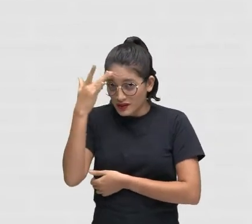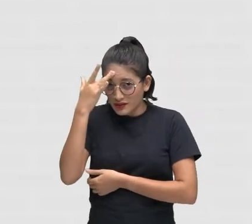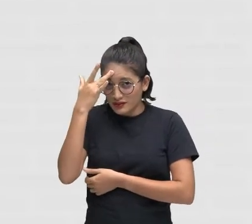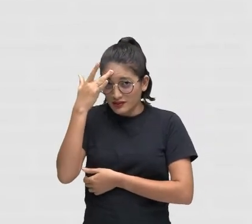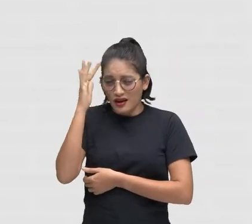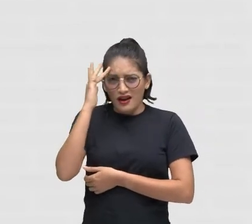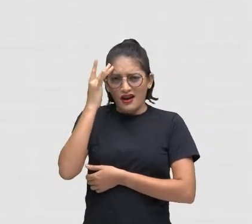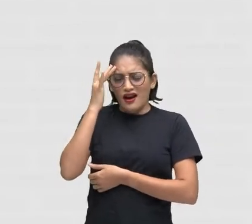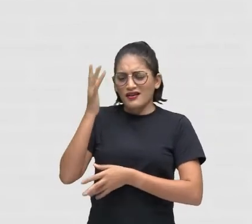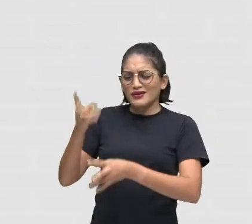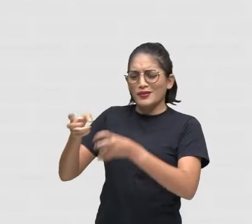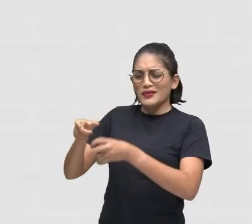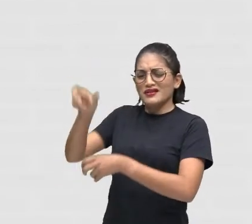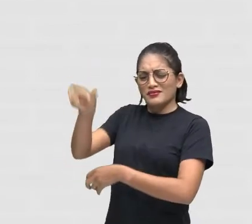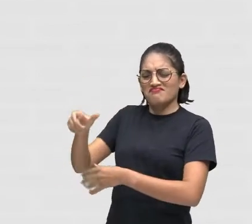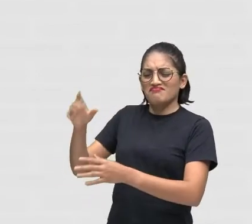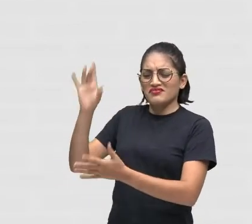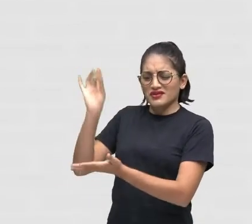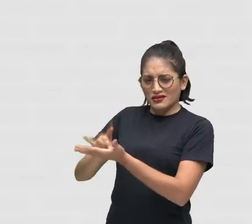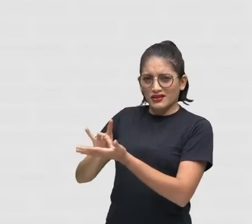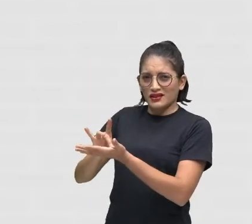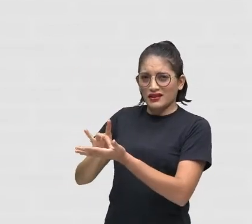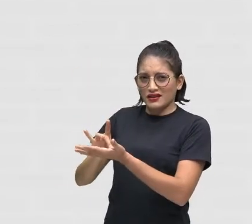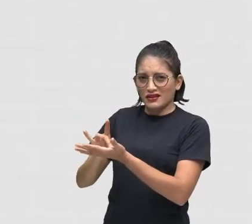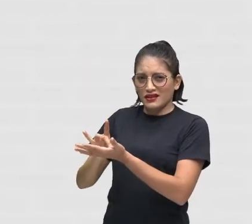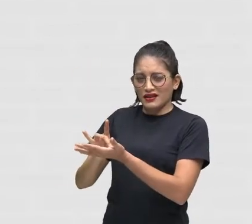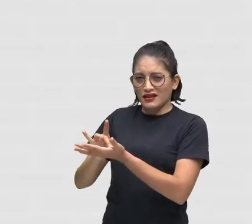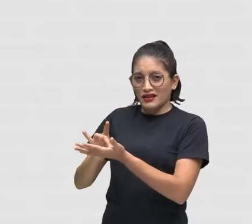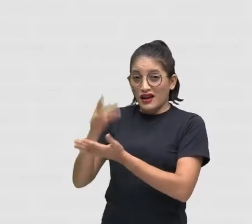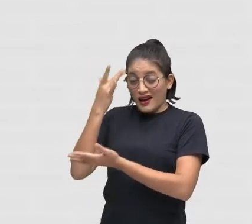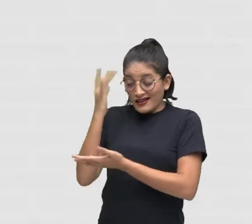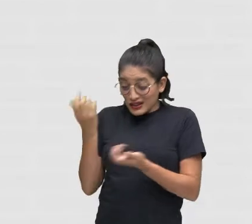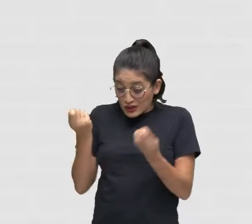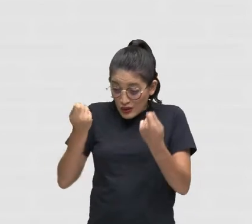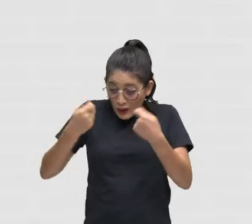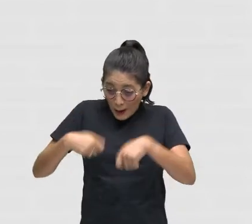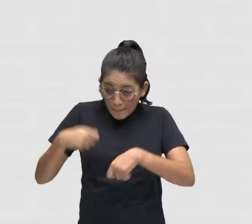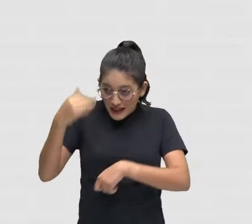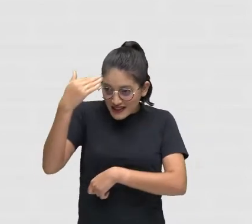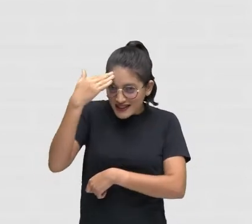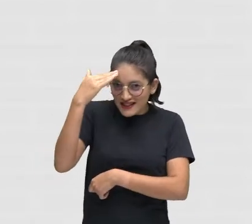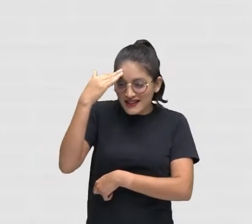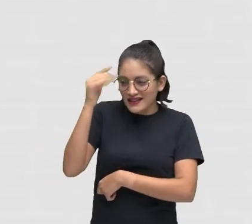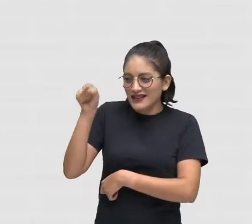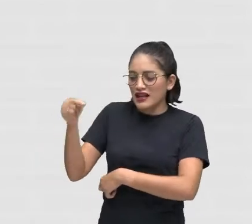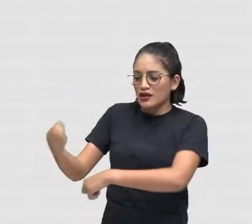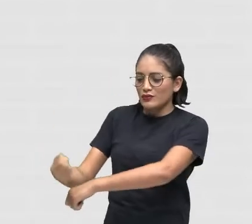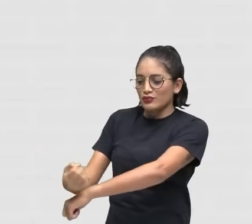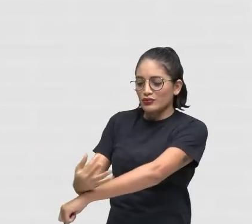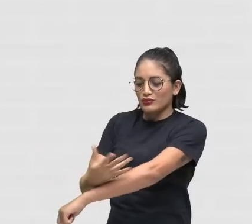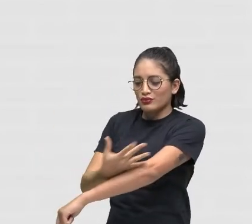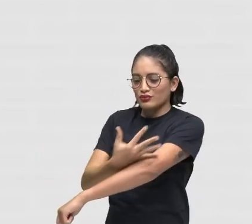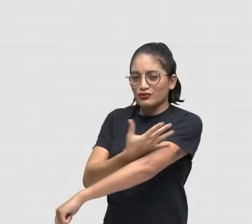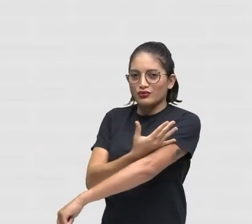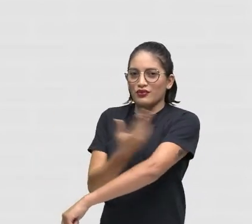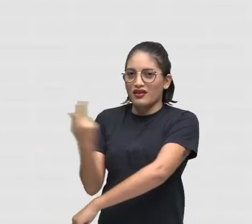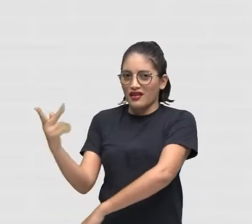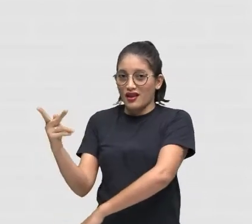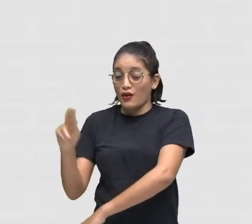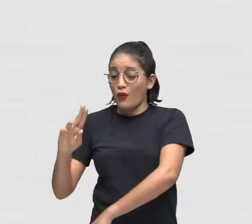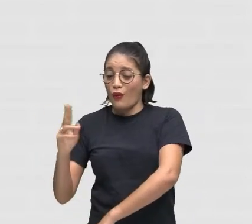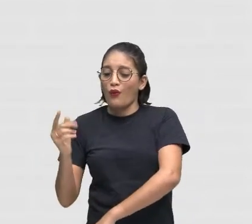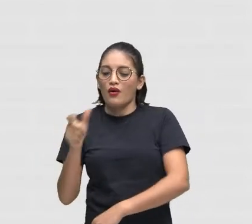enxergo De fato Esse outro Será que eu sou Capaz De compreender A emoção Do outro Ou dos outros